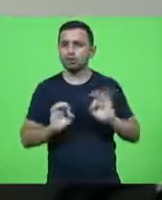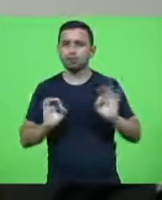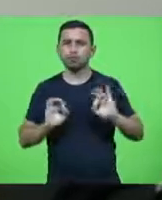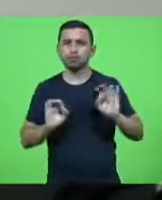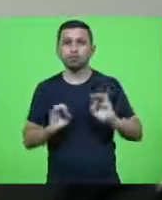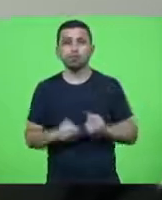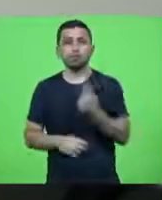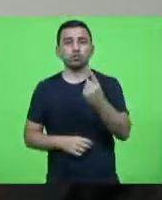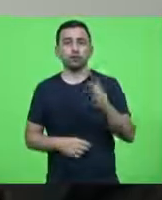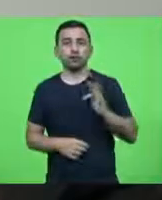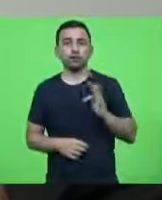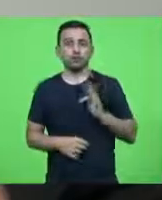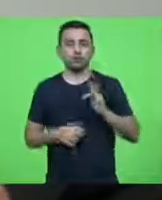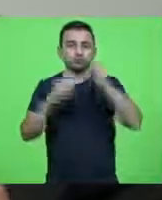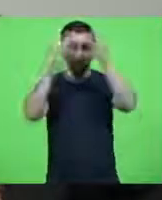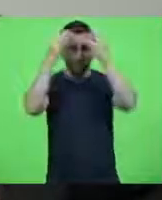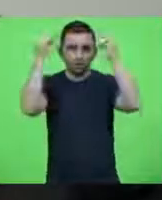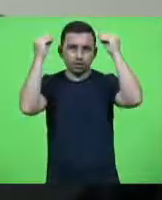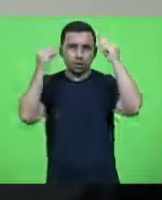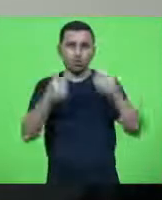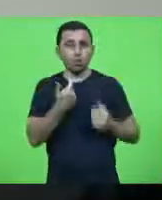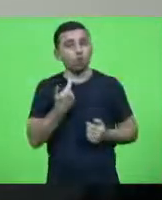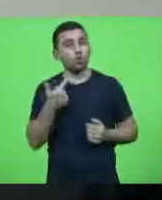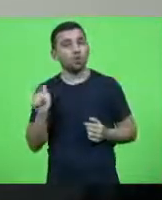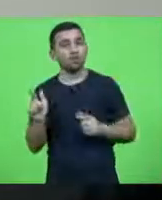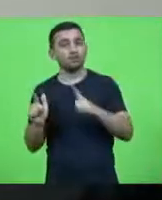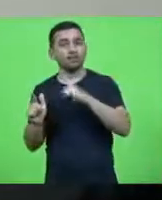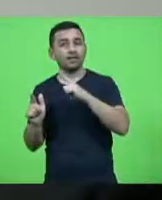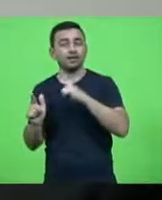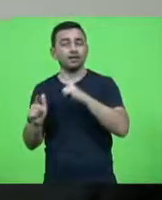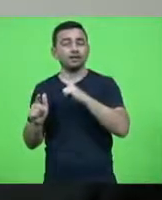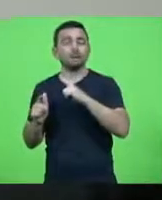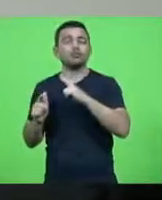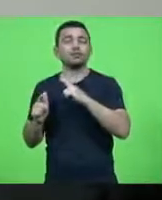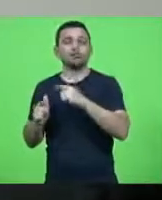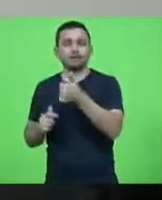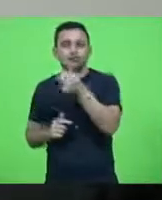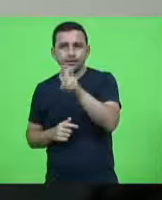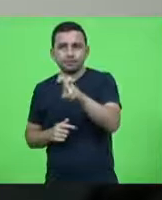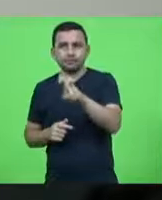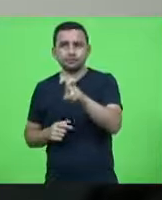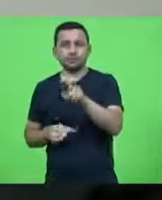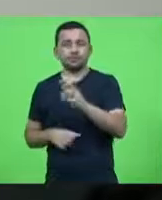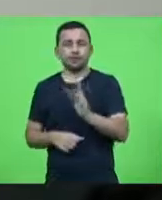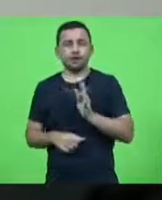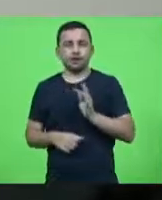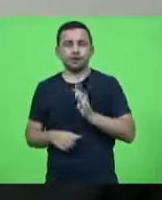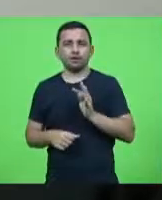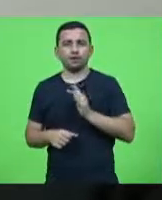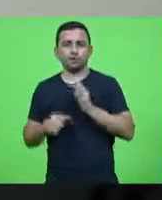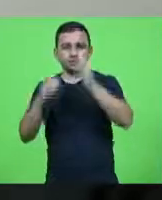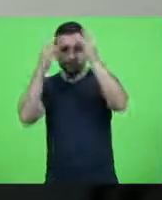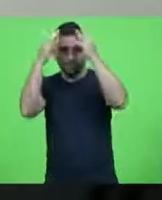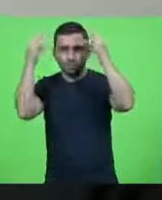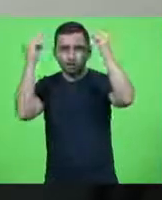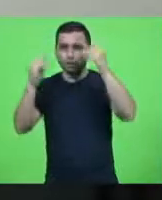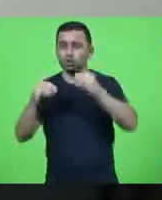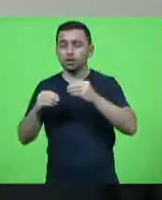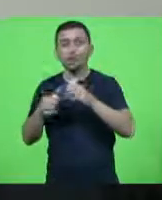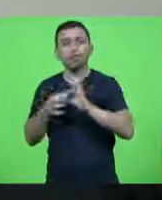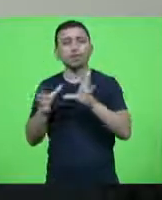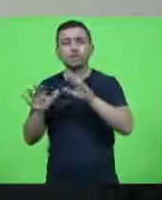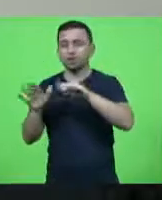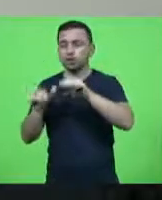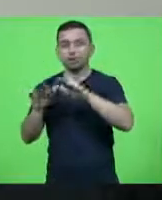técnico de enfermagem no outro processo 15 técnicos de enfermagem que não foi liberado o chamamento desses técnicos